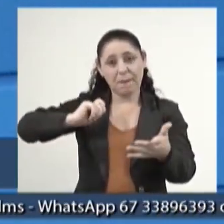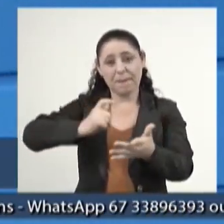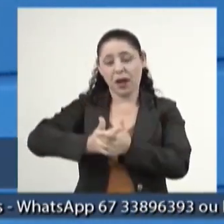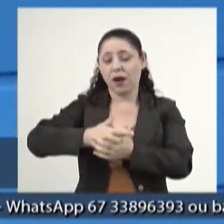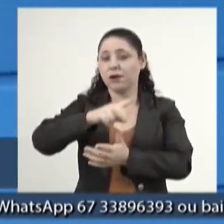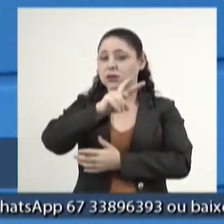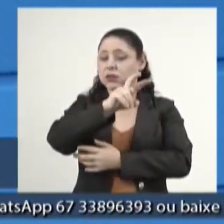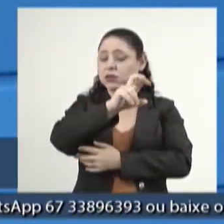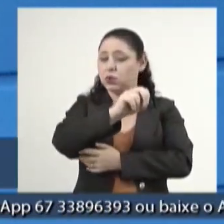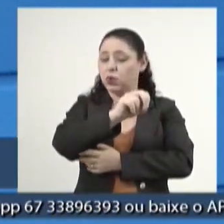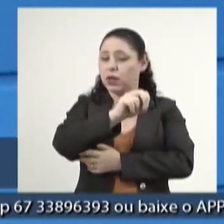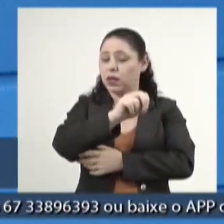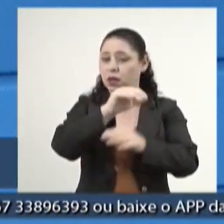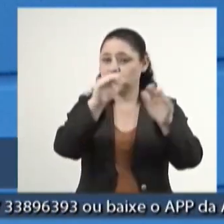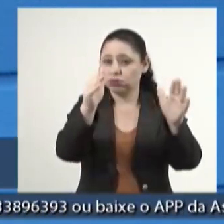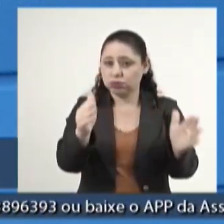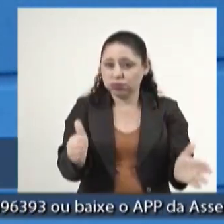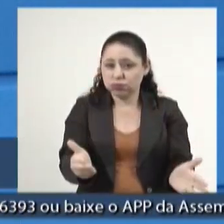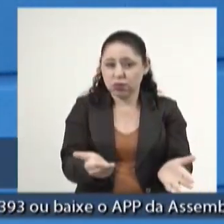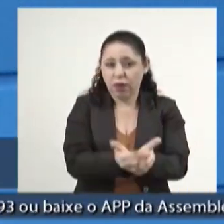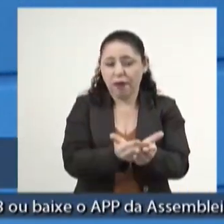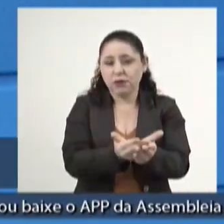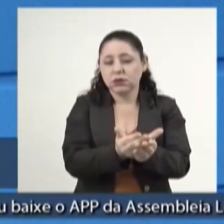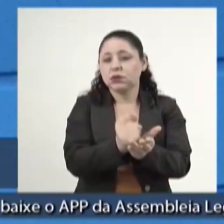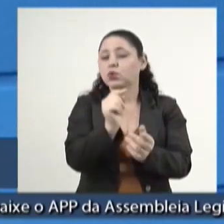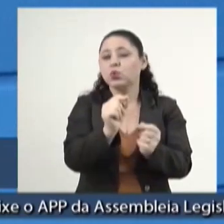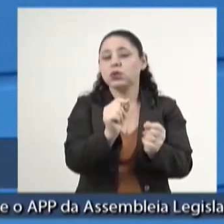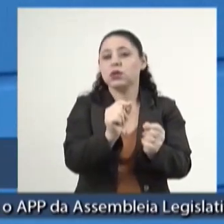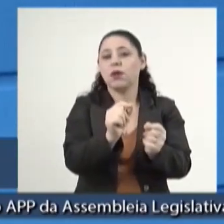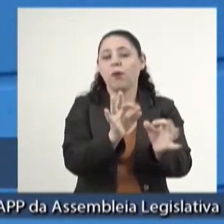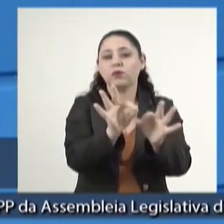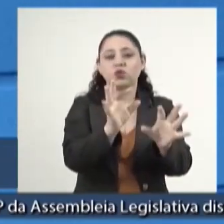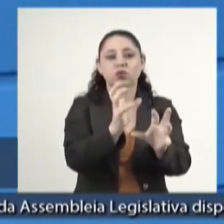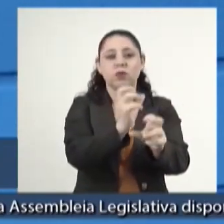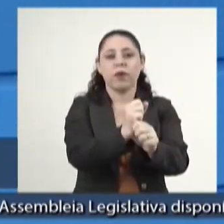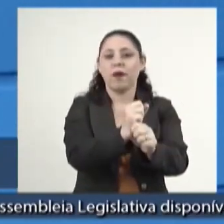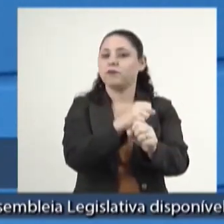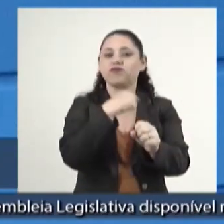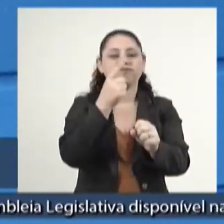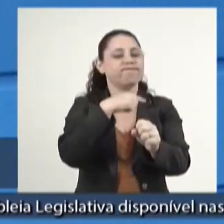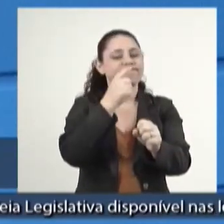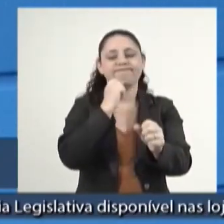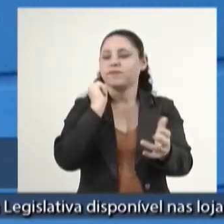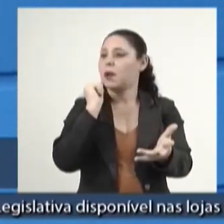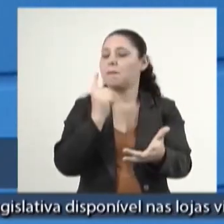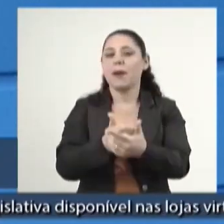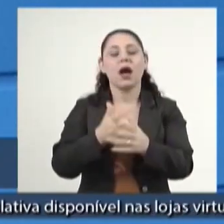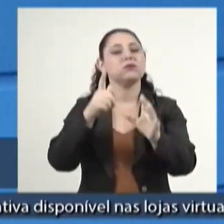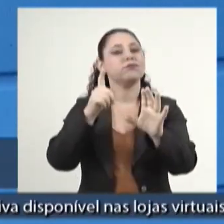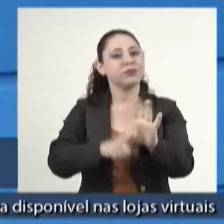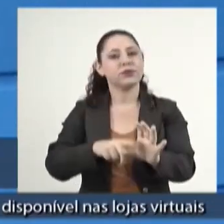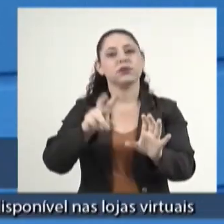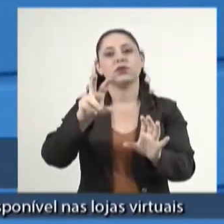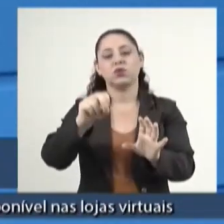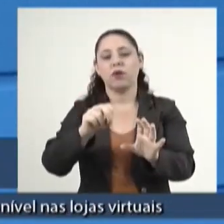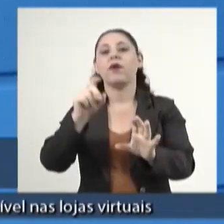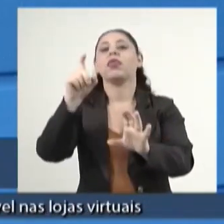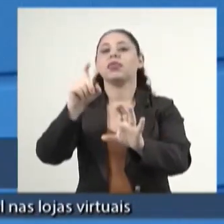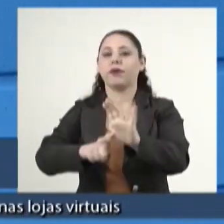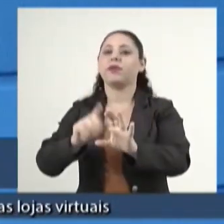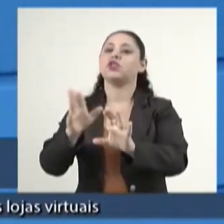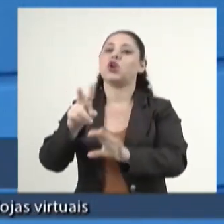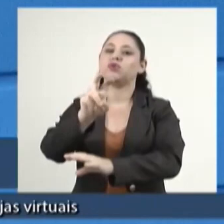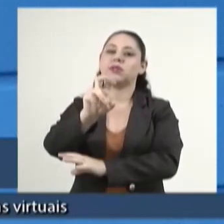50 sacos de soja por alquer de renda. E ele não vai colher nem para pagar os 50 sacos, ele já vai ficar